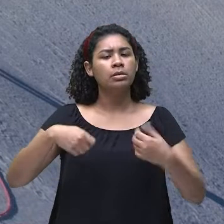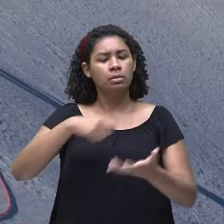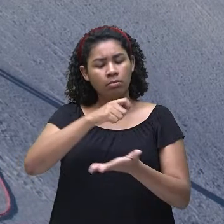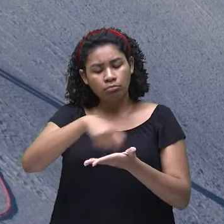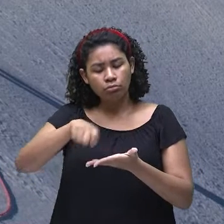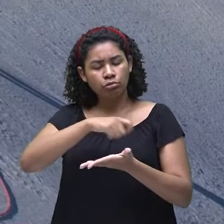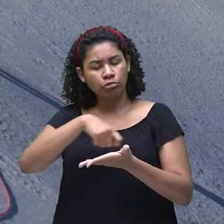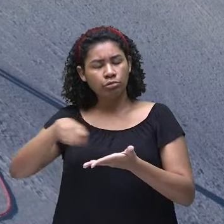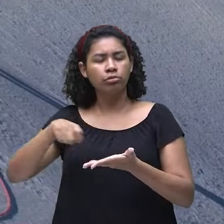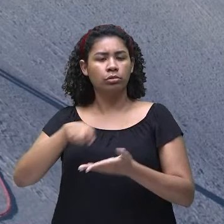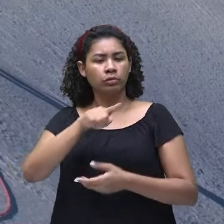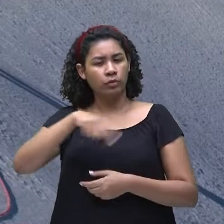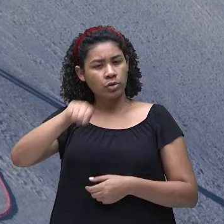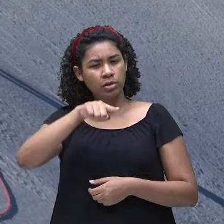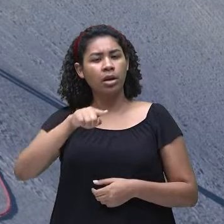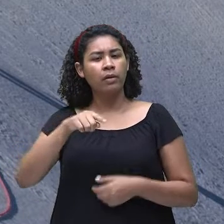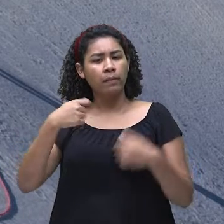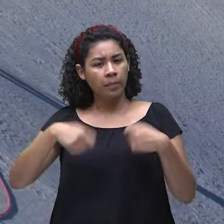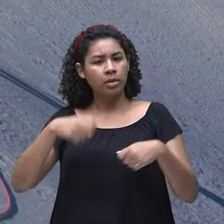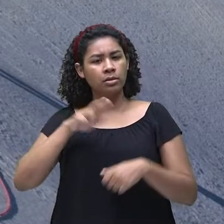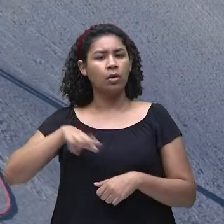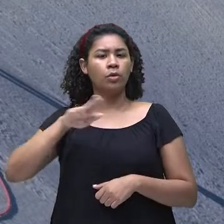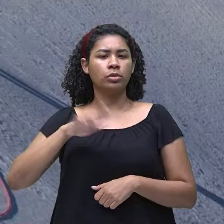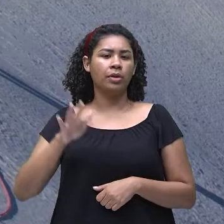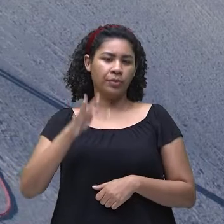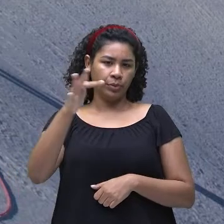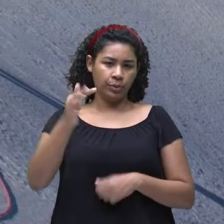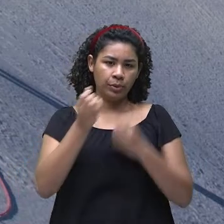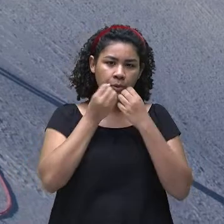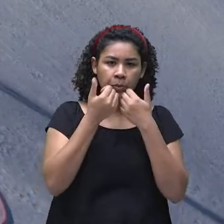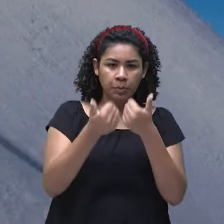Vocês vão precisar delas, ok? Então, vamos em frente.